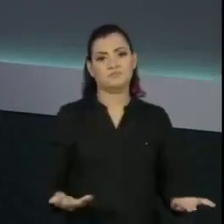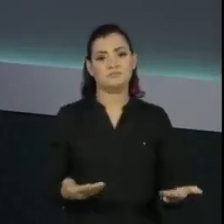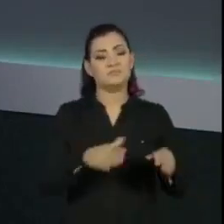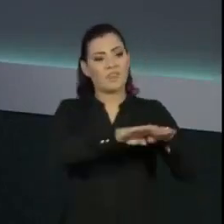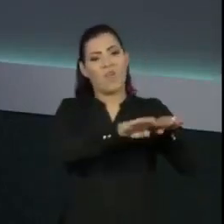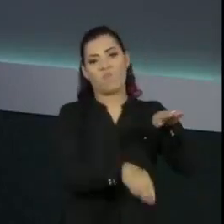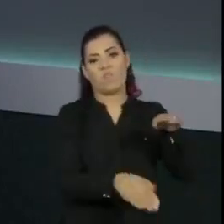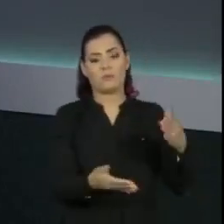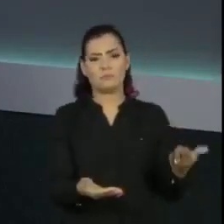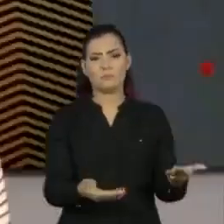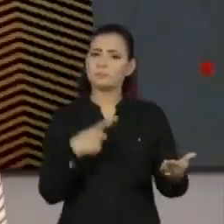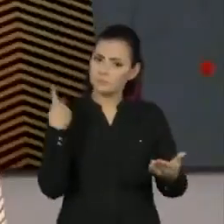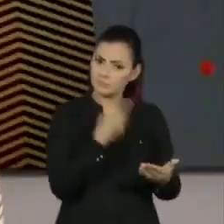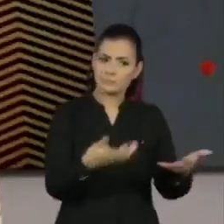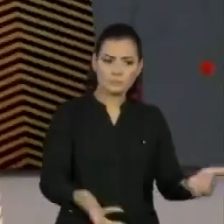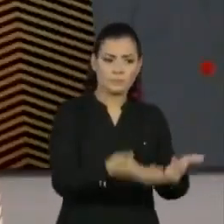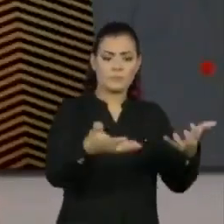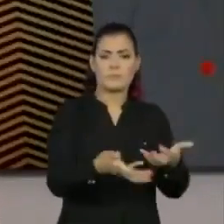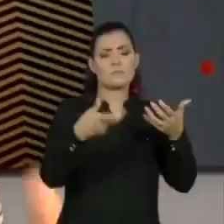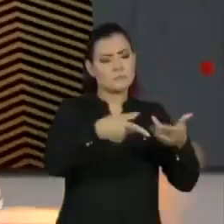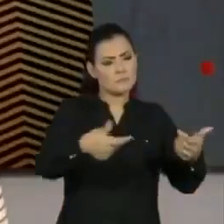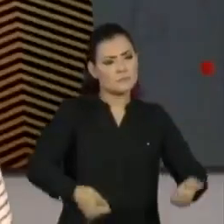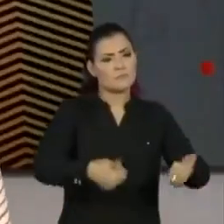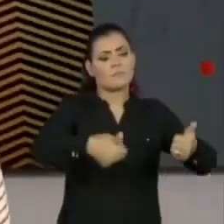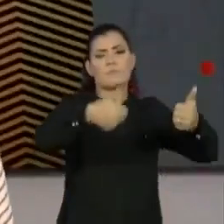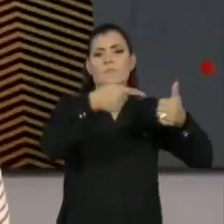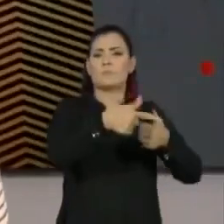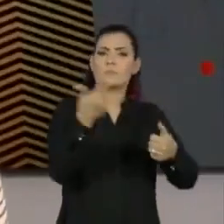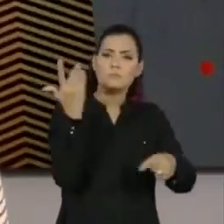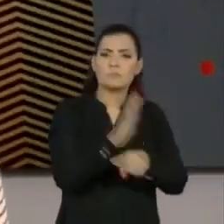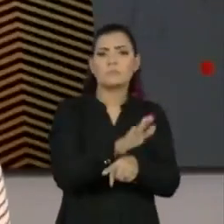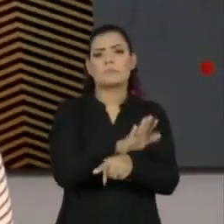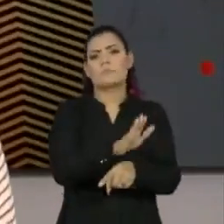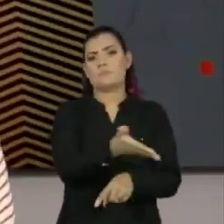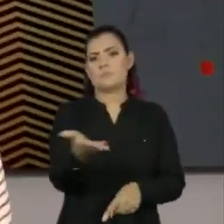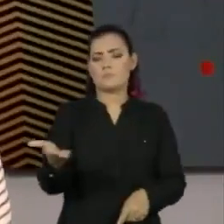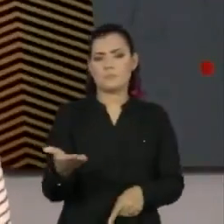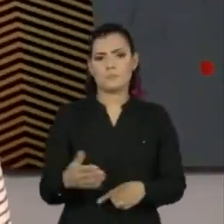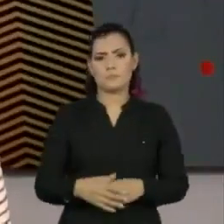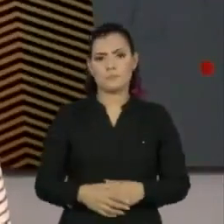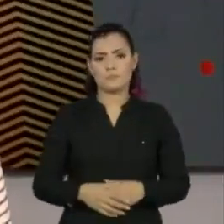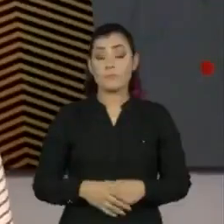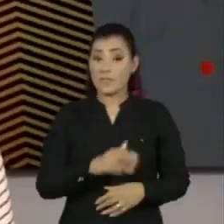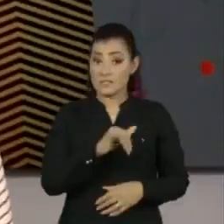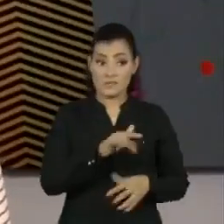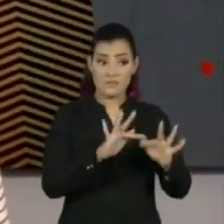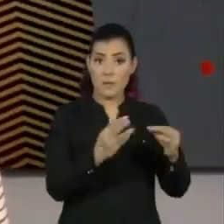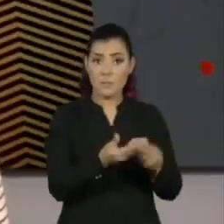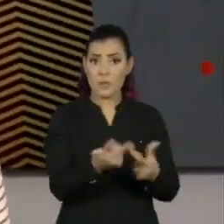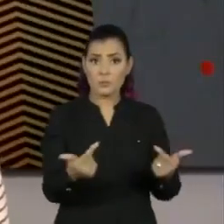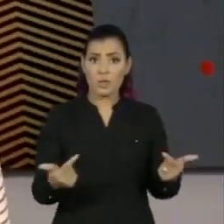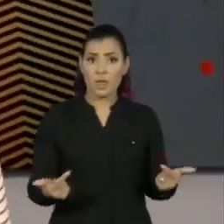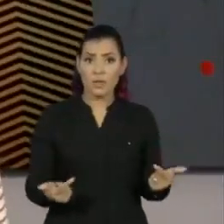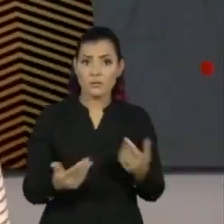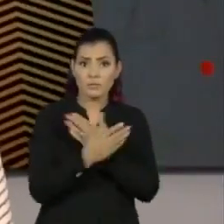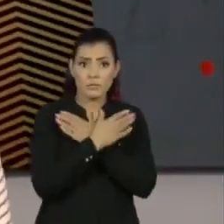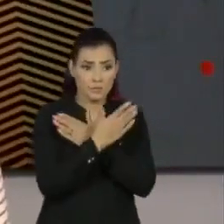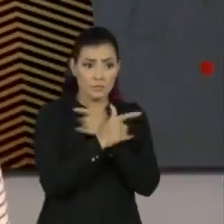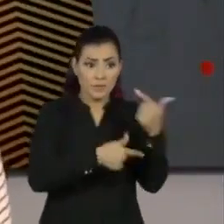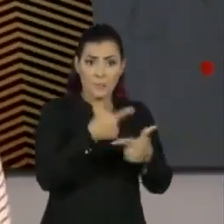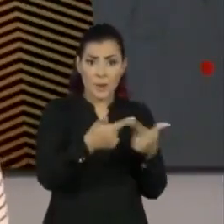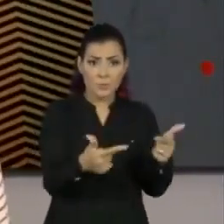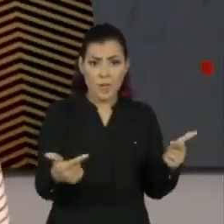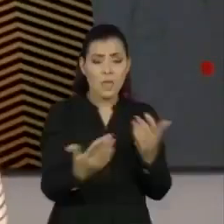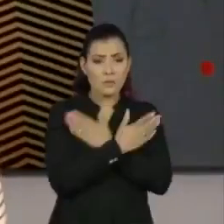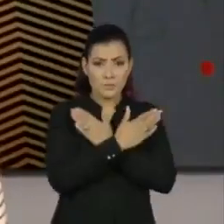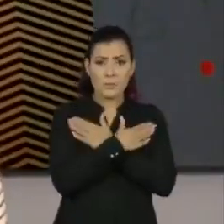fome. Também cabe a nós fazer esse movimento de retirar essas famílias desse lugar. Se ela não tem emprego, e a gente vê hoje